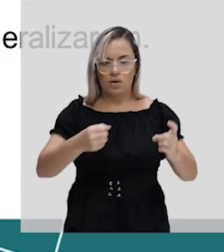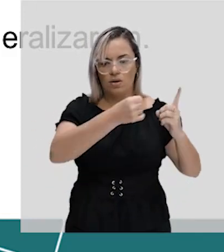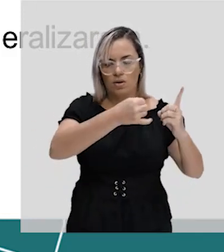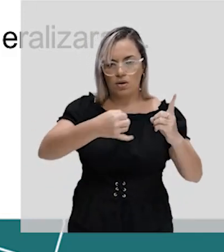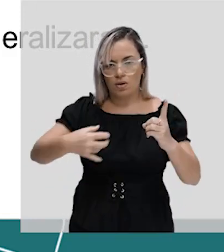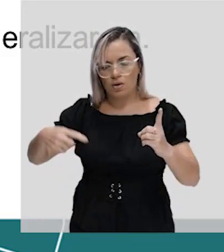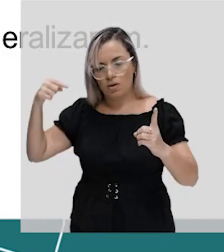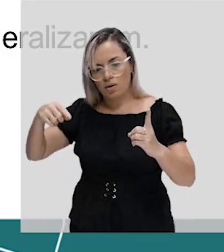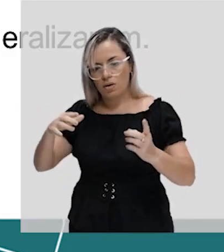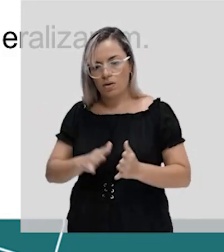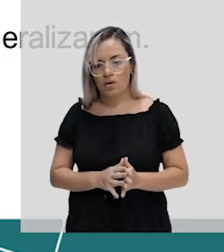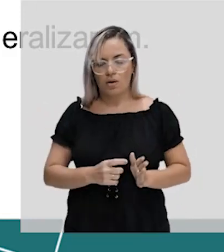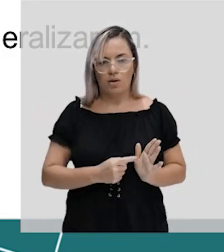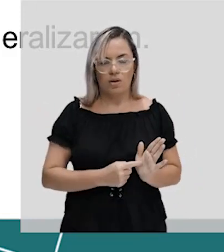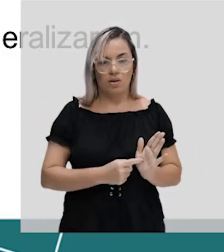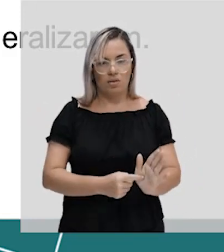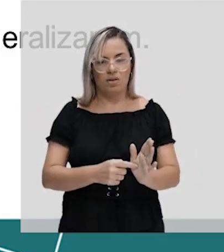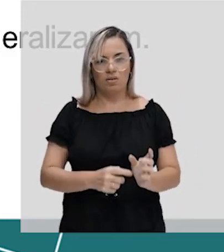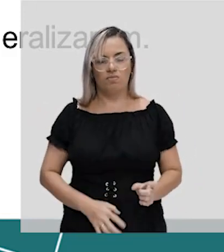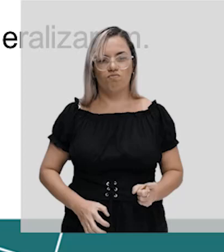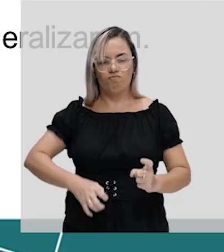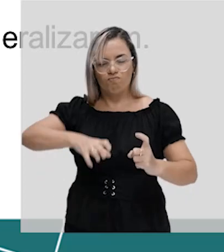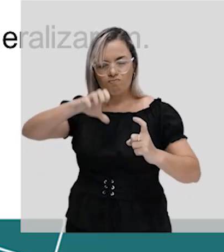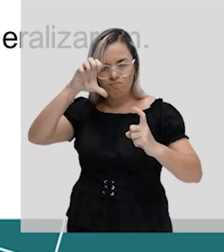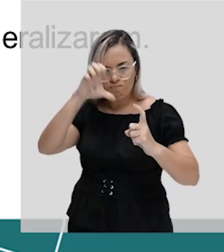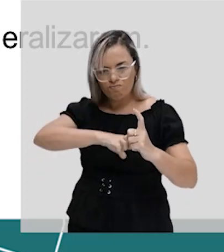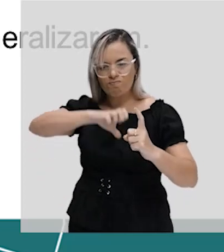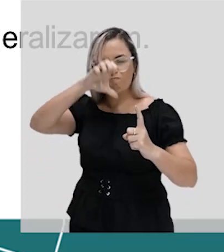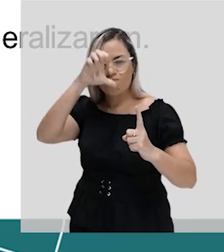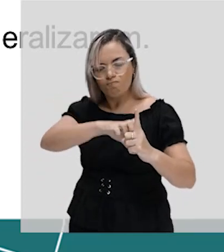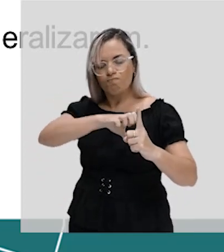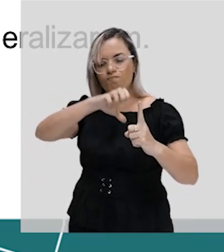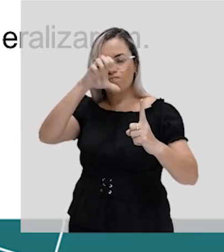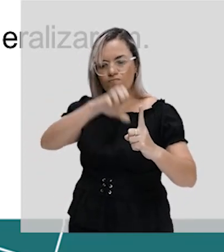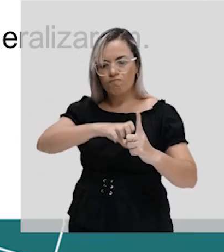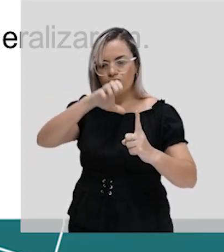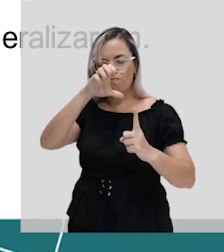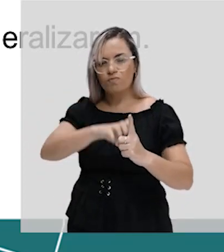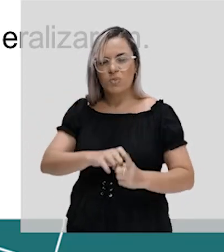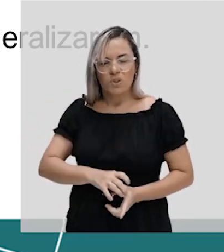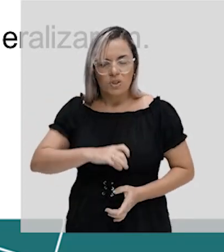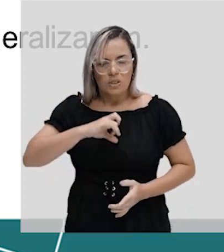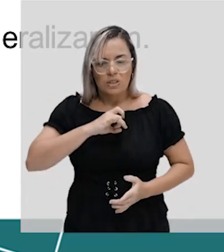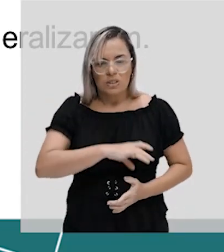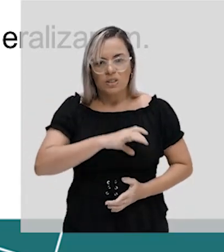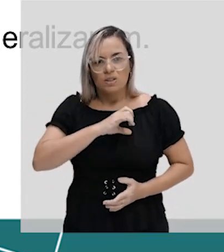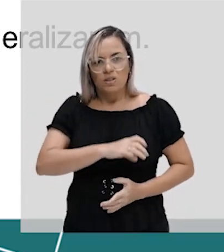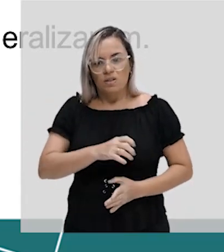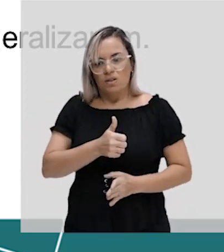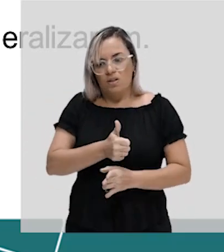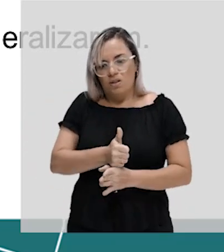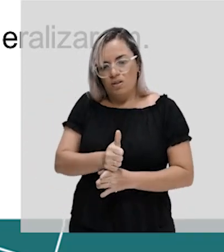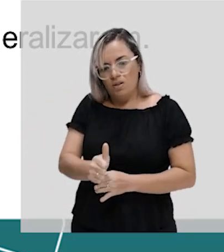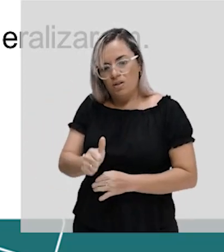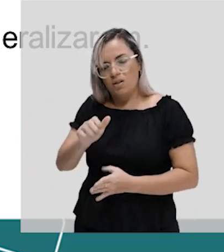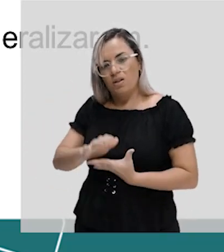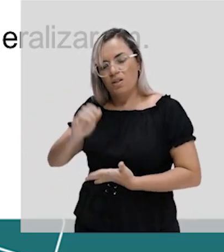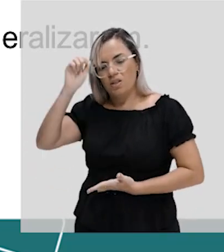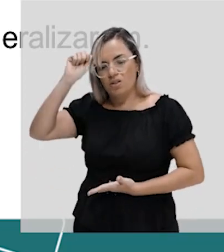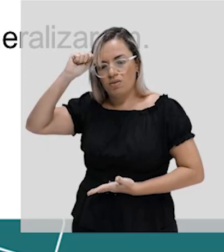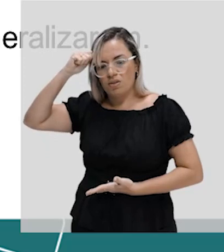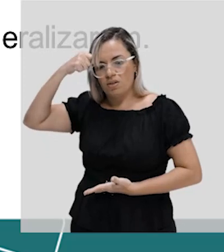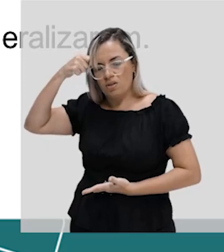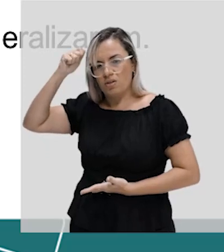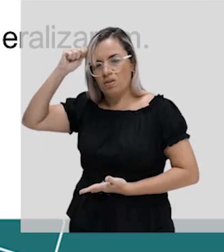acabou de falar revela a crueldade e o pânico moral aos quais essas mulheres,